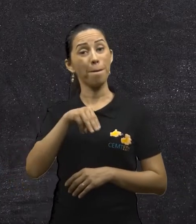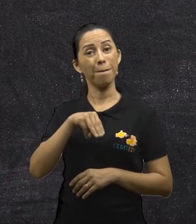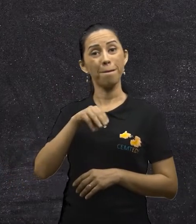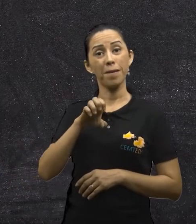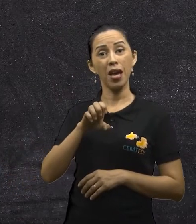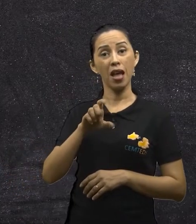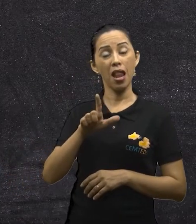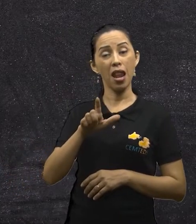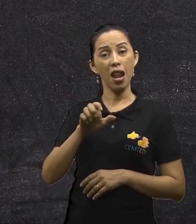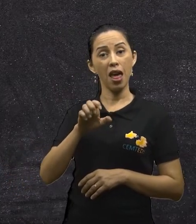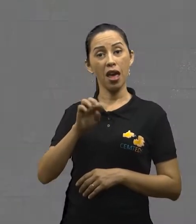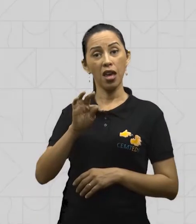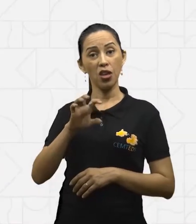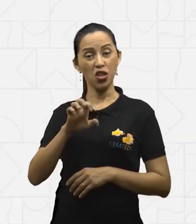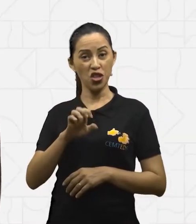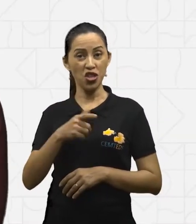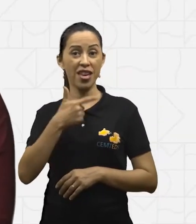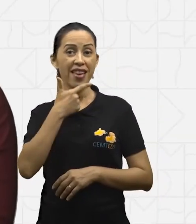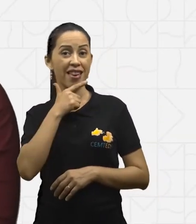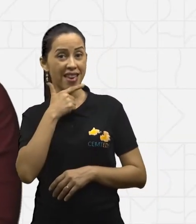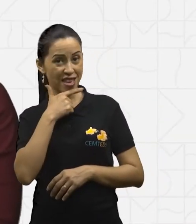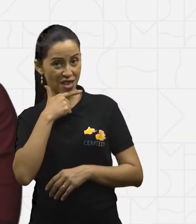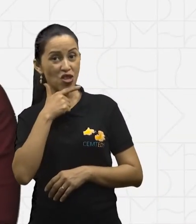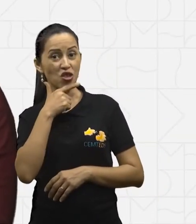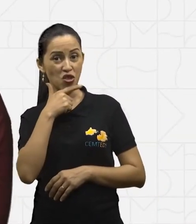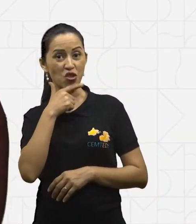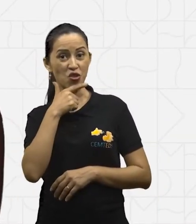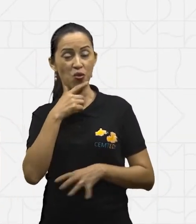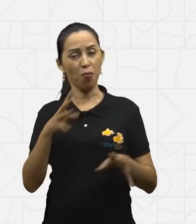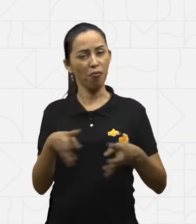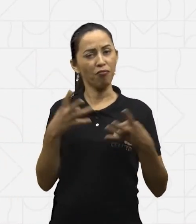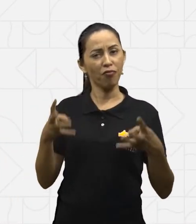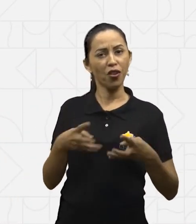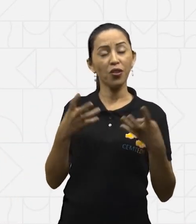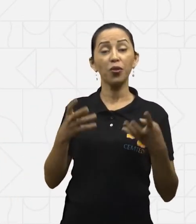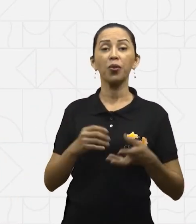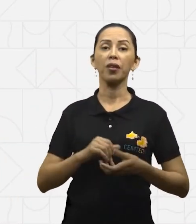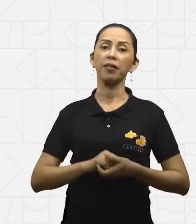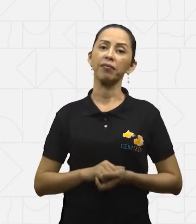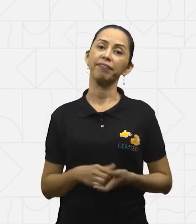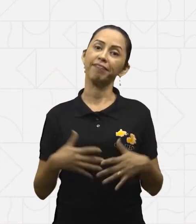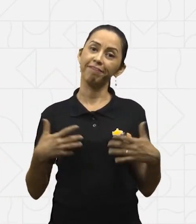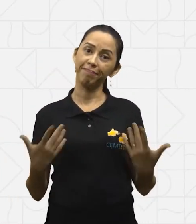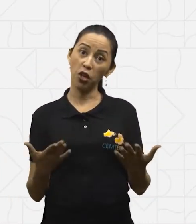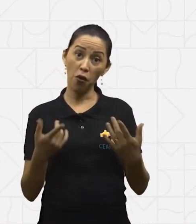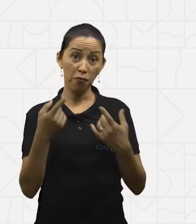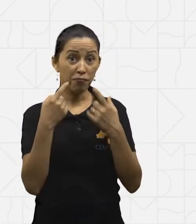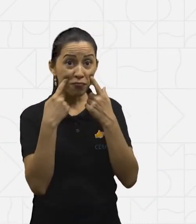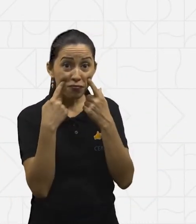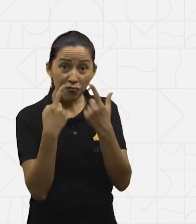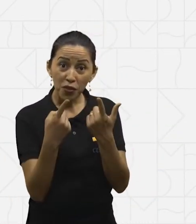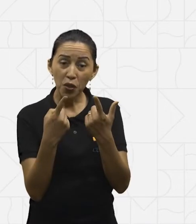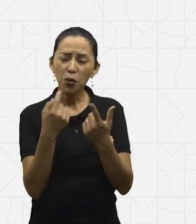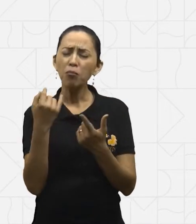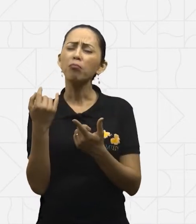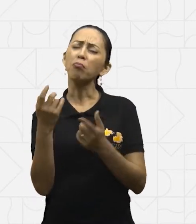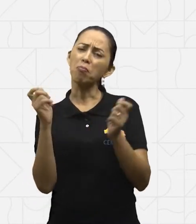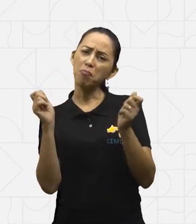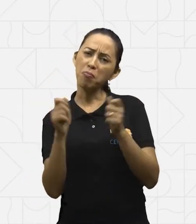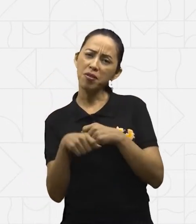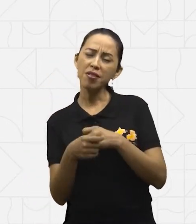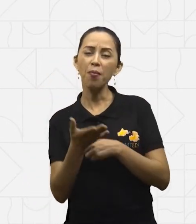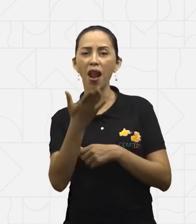pepino para acompanhar. Viu aí como é possível ter uma alimentação saudável com os recursos da região norte do país?